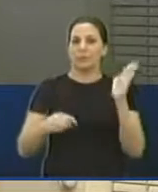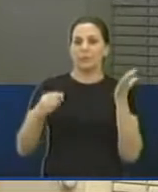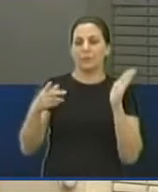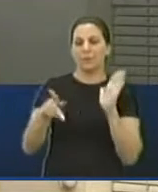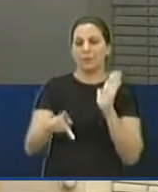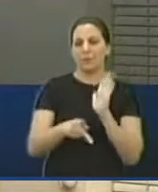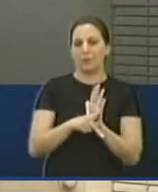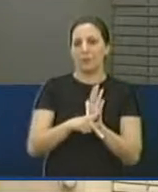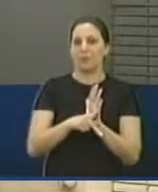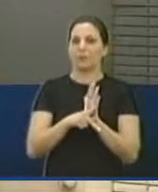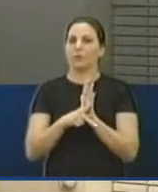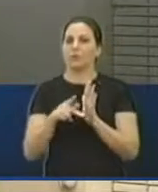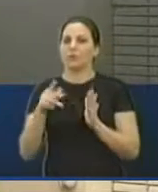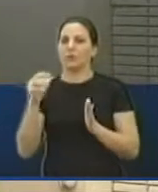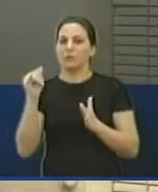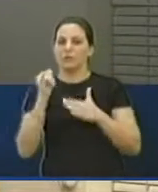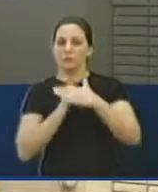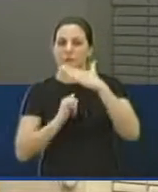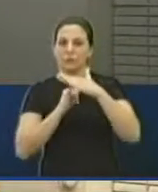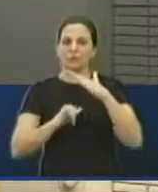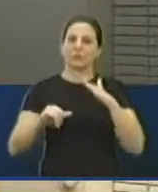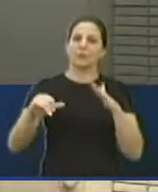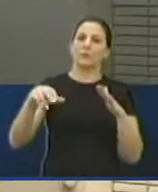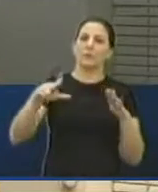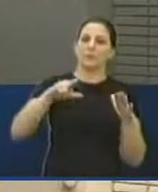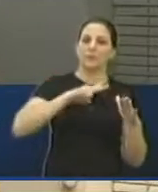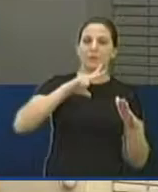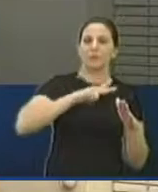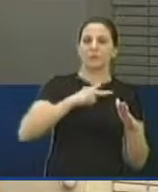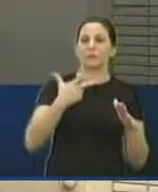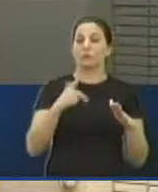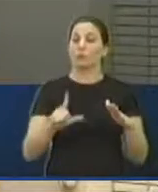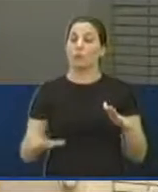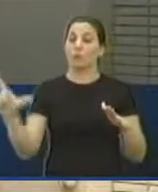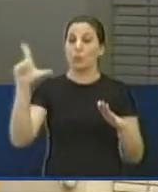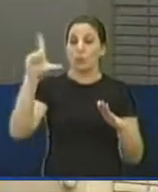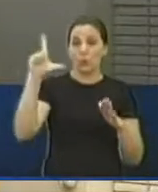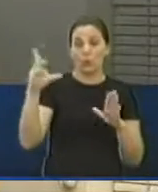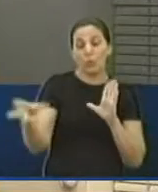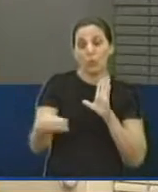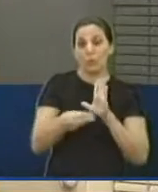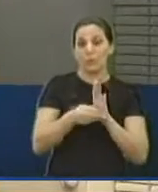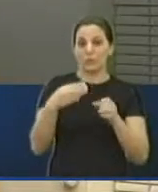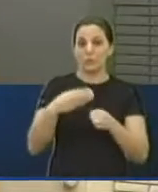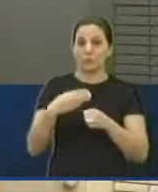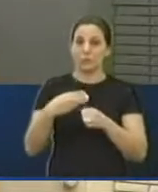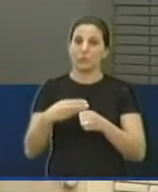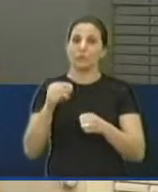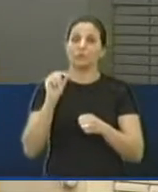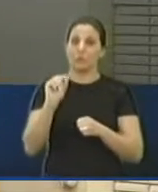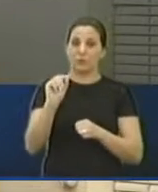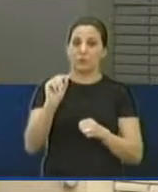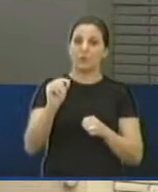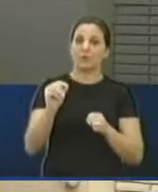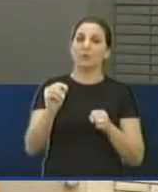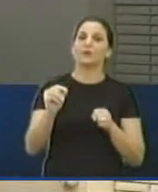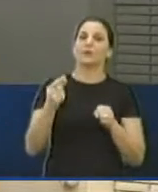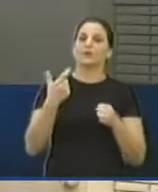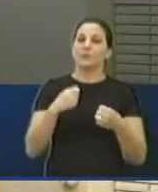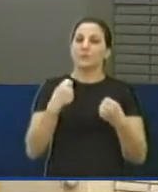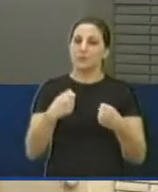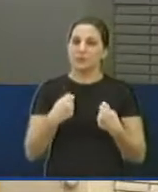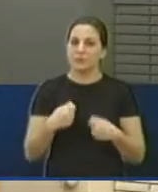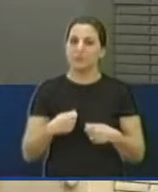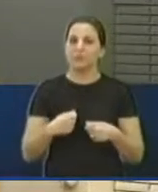privadas, sem fins lucrativos, não sendo incorporada, ao do município, tampouco, sobmetida as normas, da